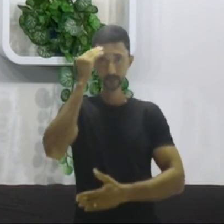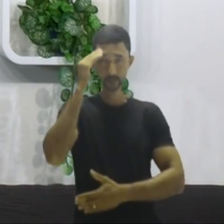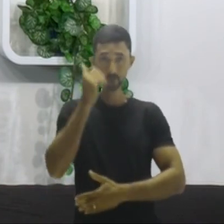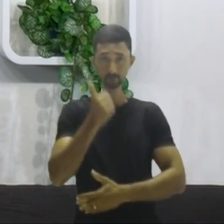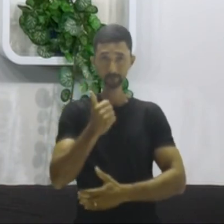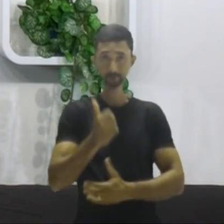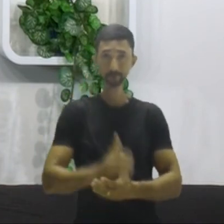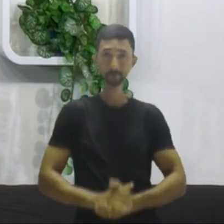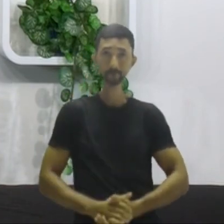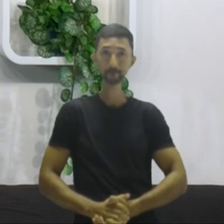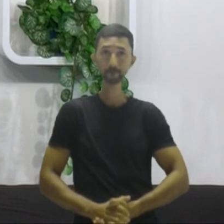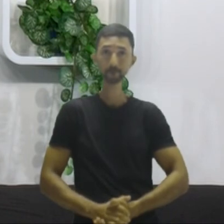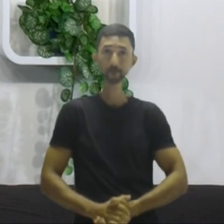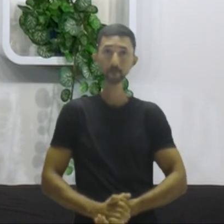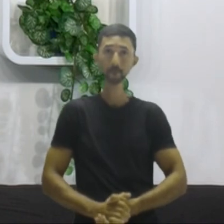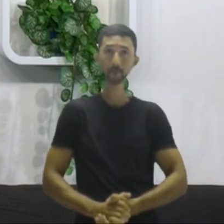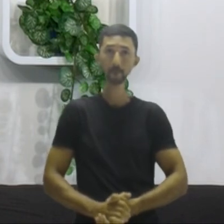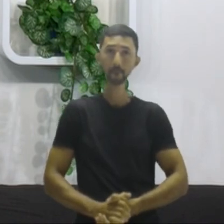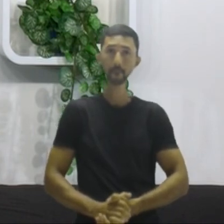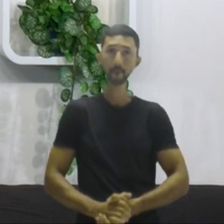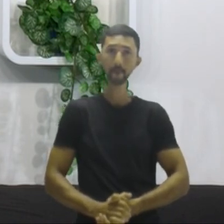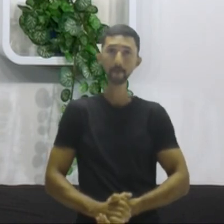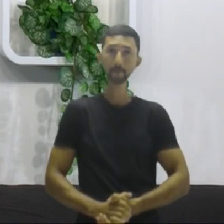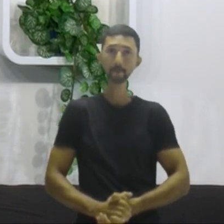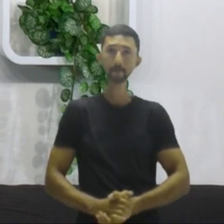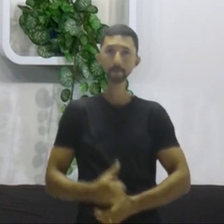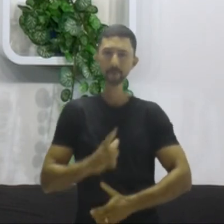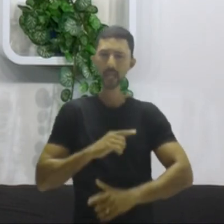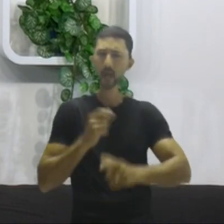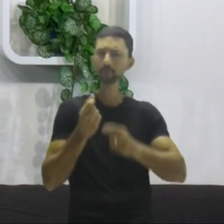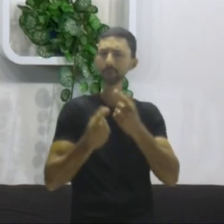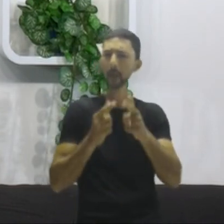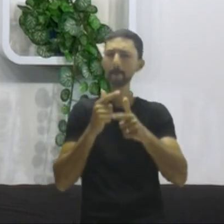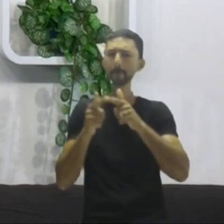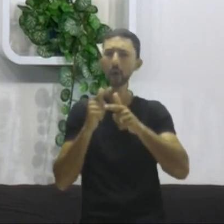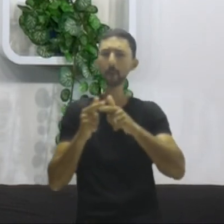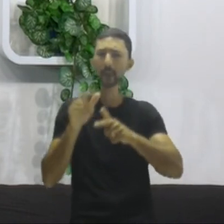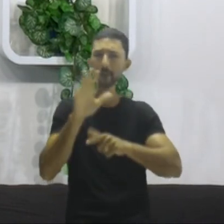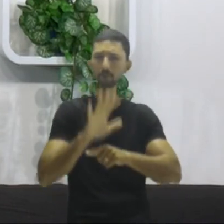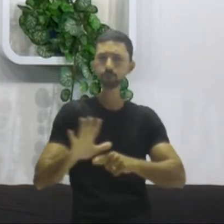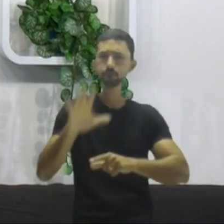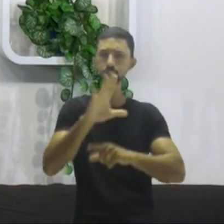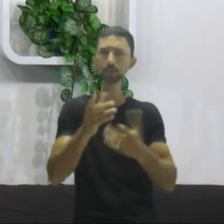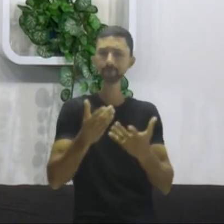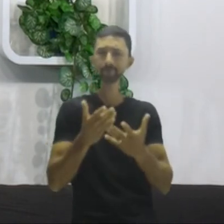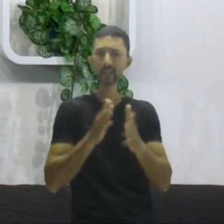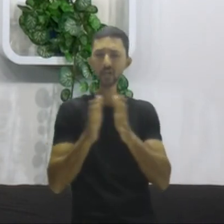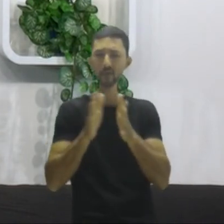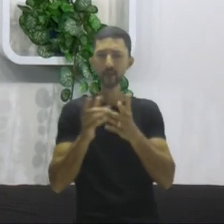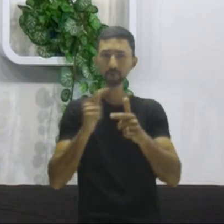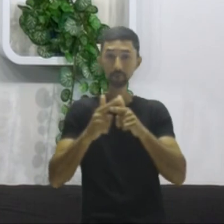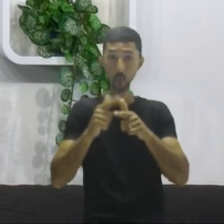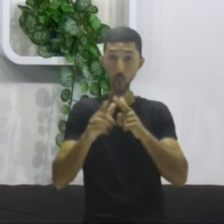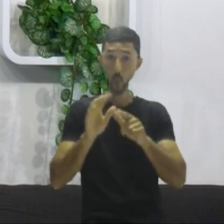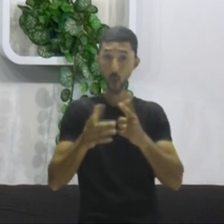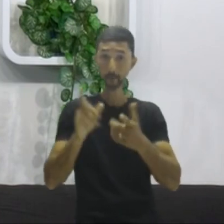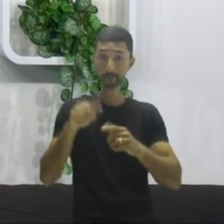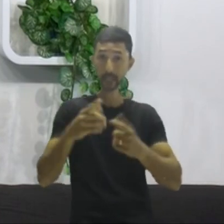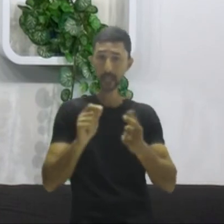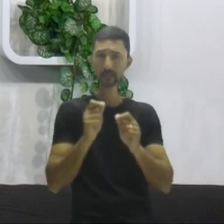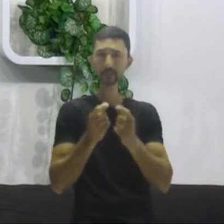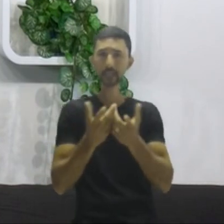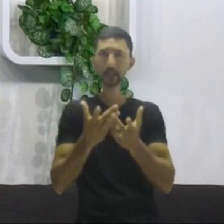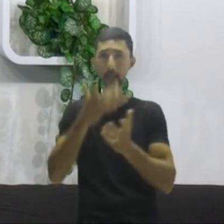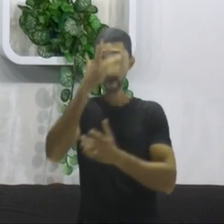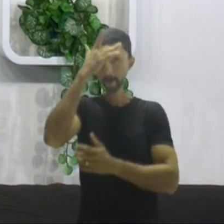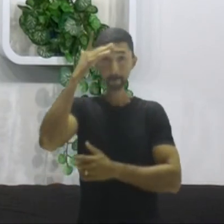Tudo tranquilo? Nós temos uma problemática envolvendo esse espaço, que é justamente os